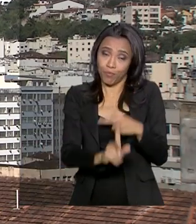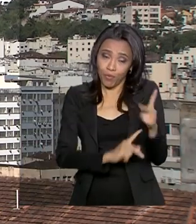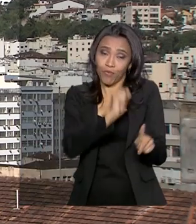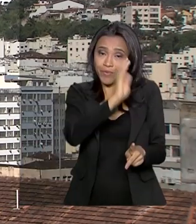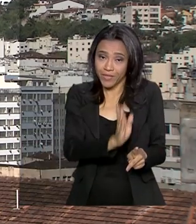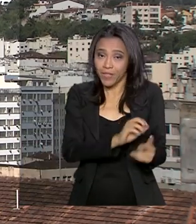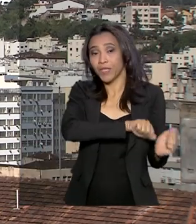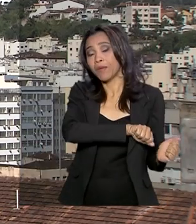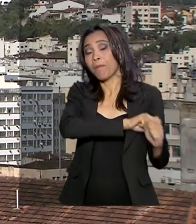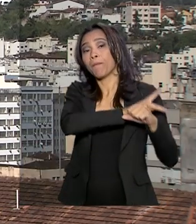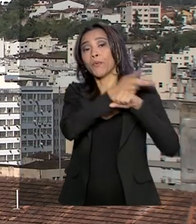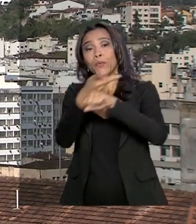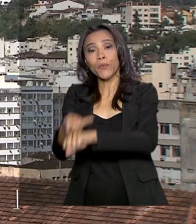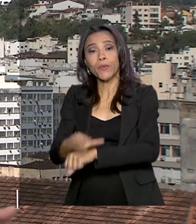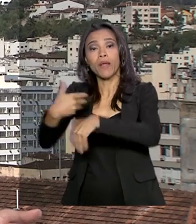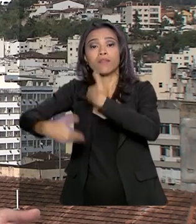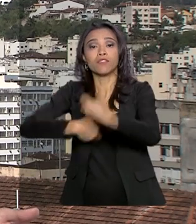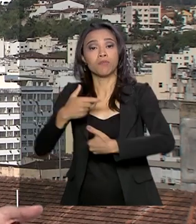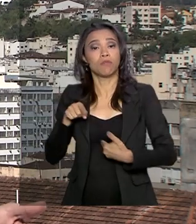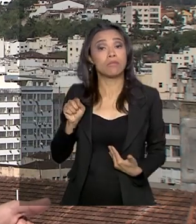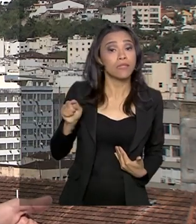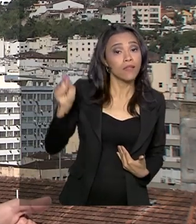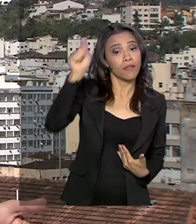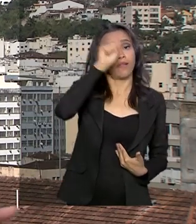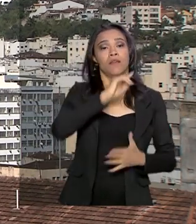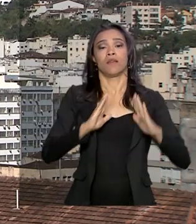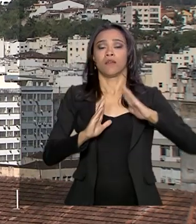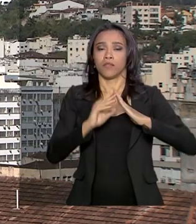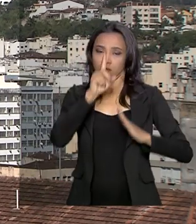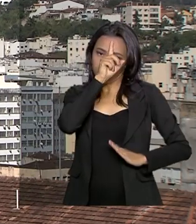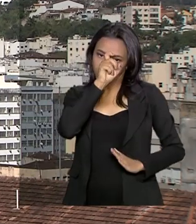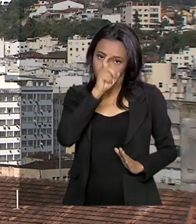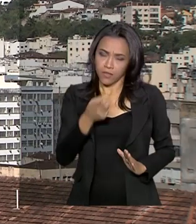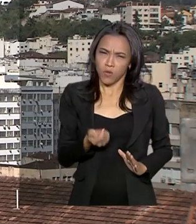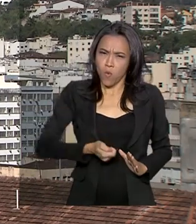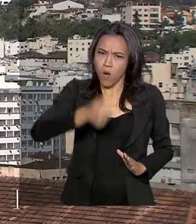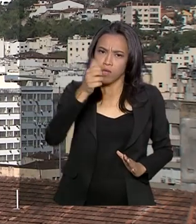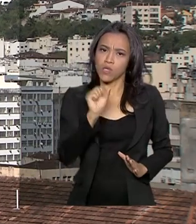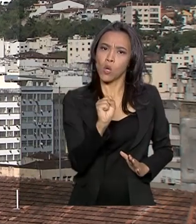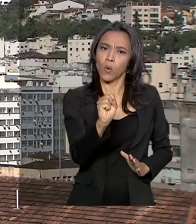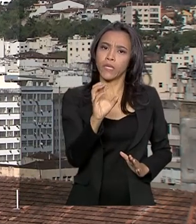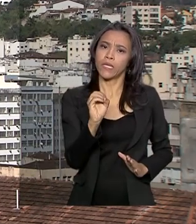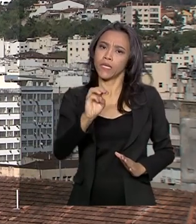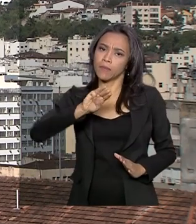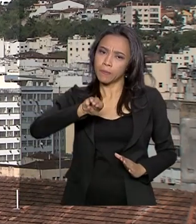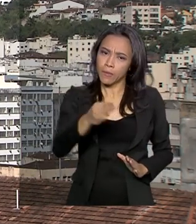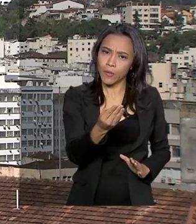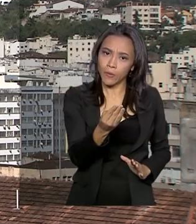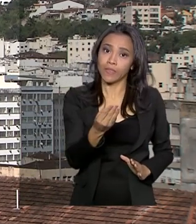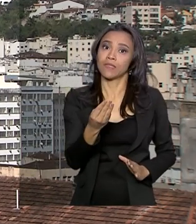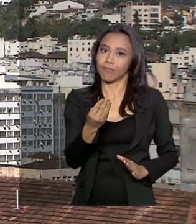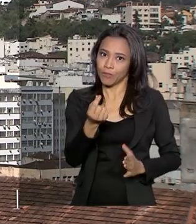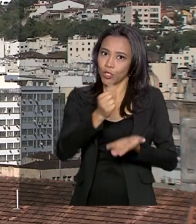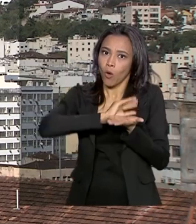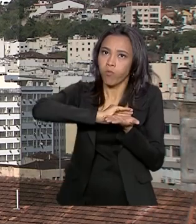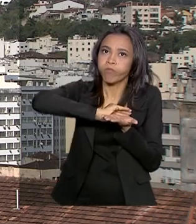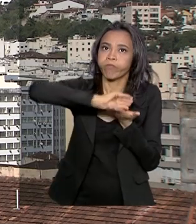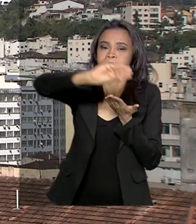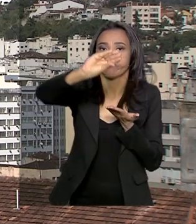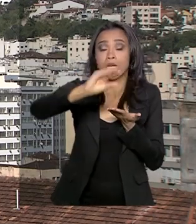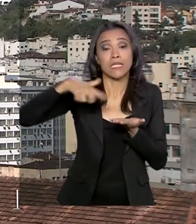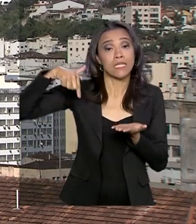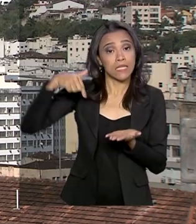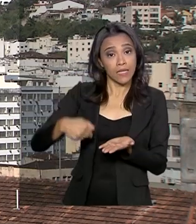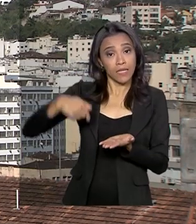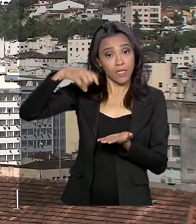nessas unidades de saúde. O total de recursos disponibilizados chega a quase 80 milhões, mais precisamente, 79 milhões